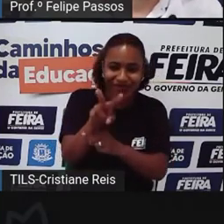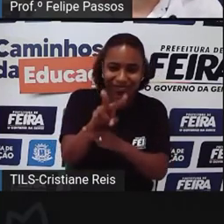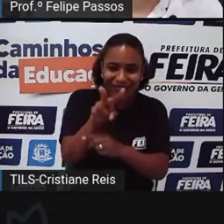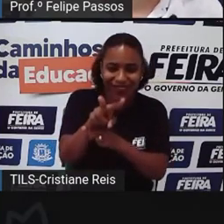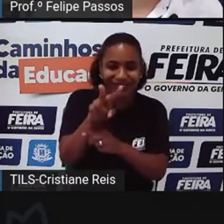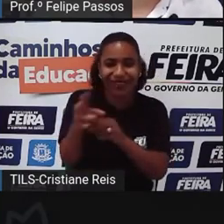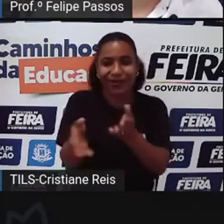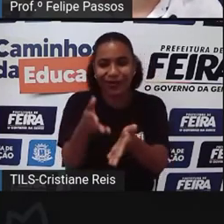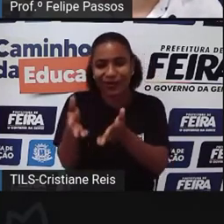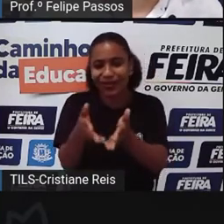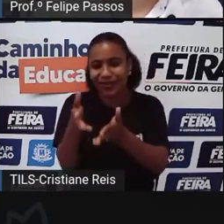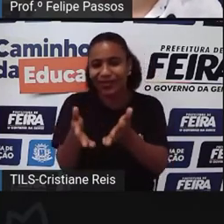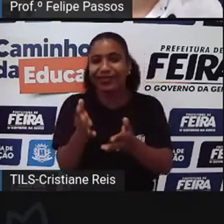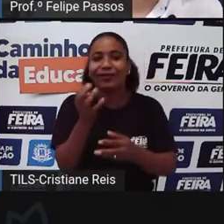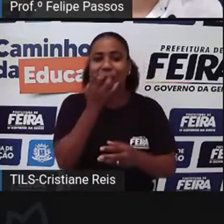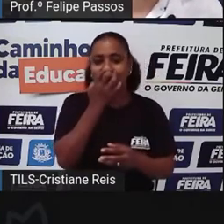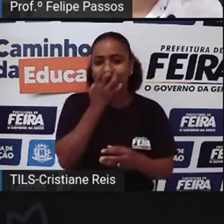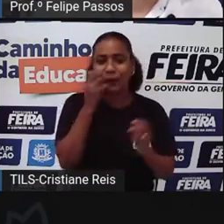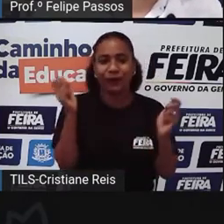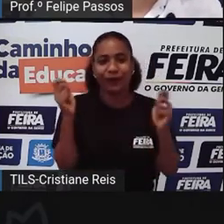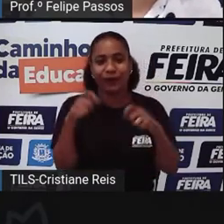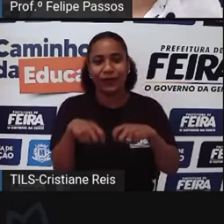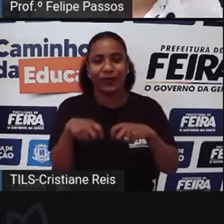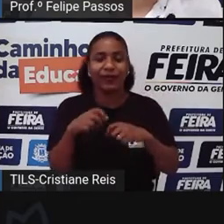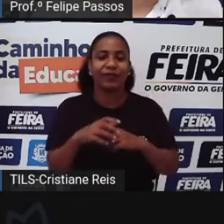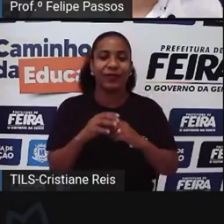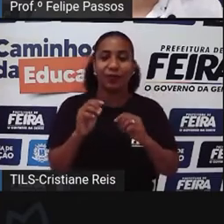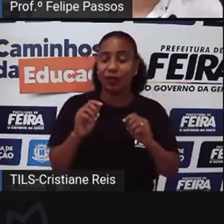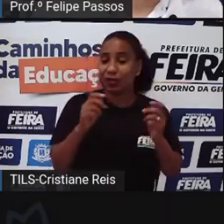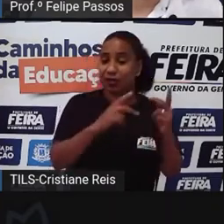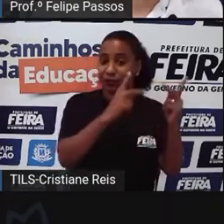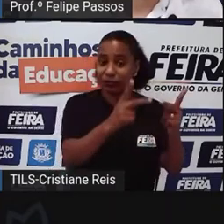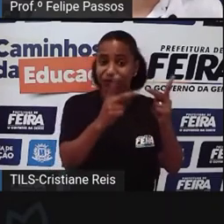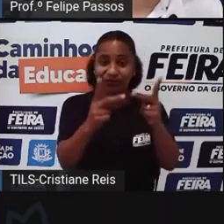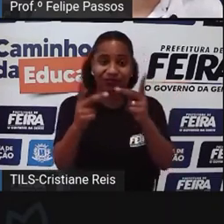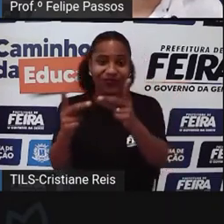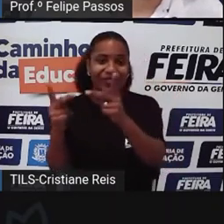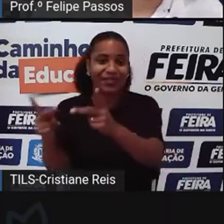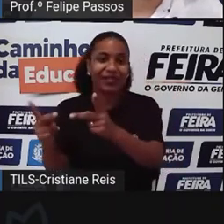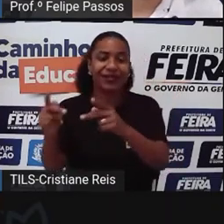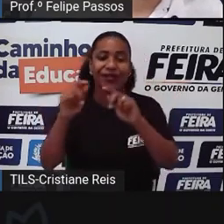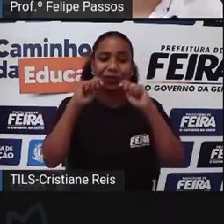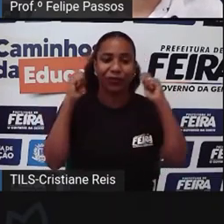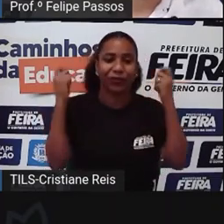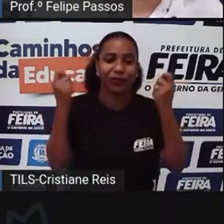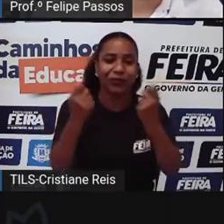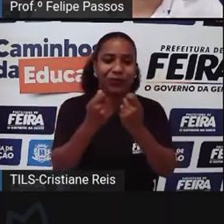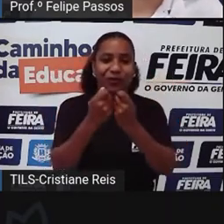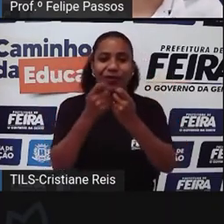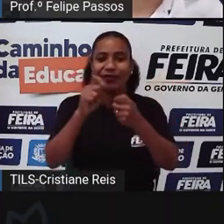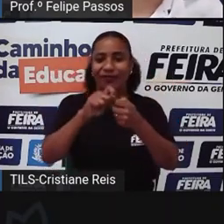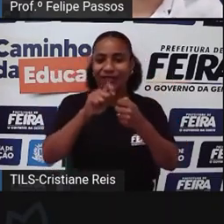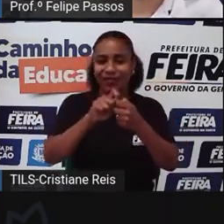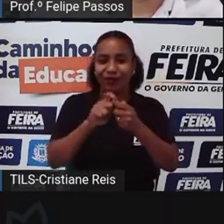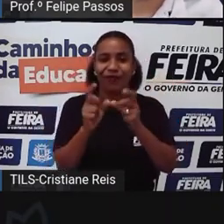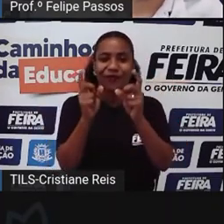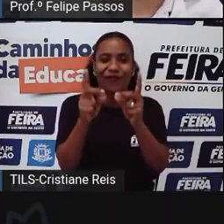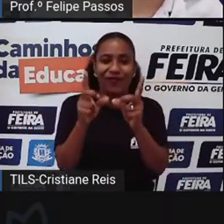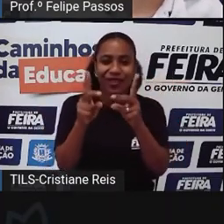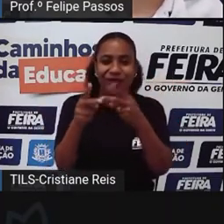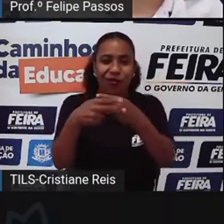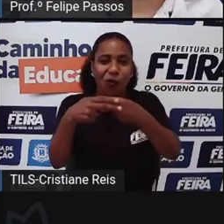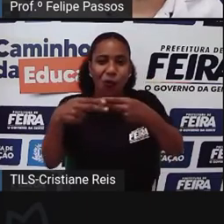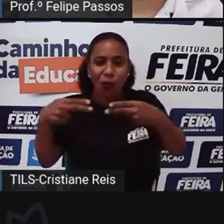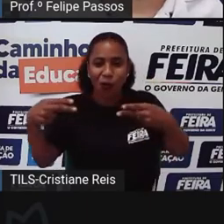animal do abrigo Indo para nossos eventos Muitos protetores Inclusive nós Fazemos bazar Para arrecadar